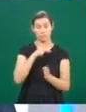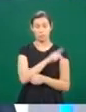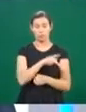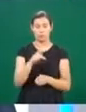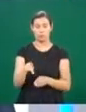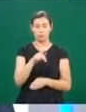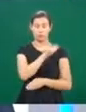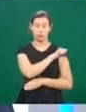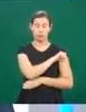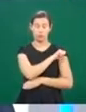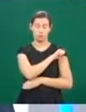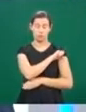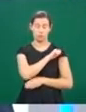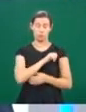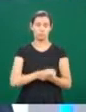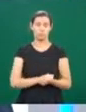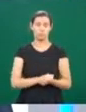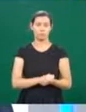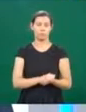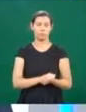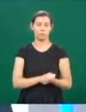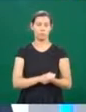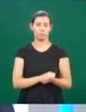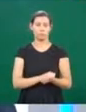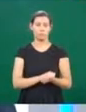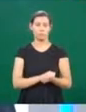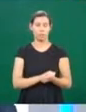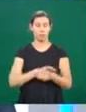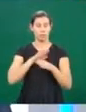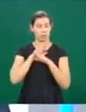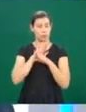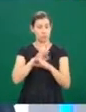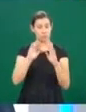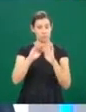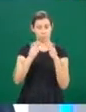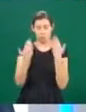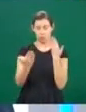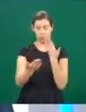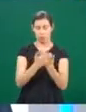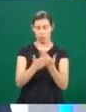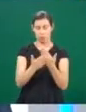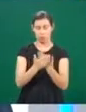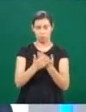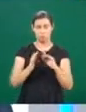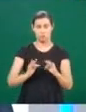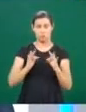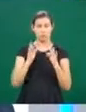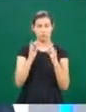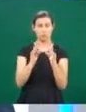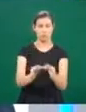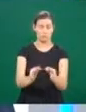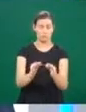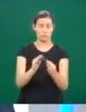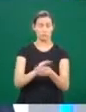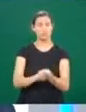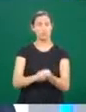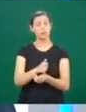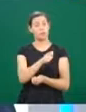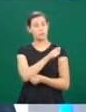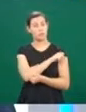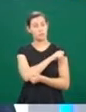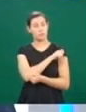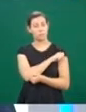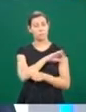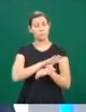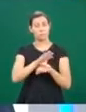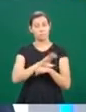estudantes, auxiliares das escolas, técnicos administrativos da universidade, alunos dos cursos